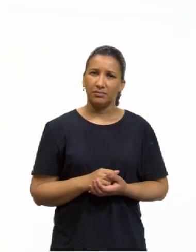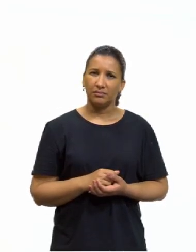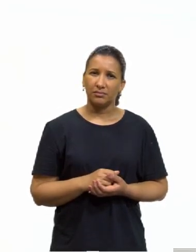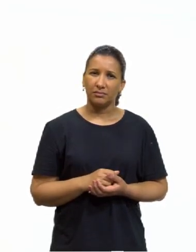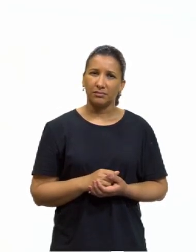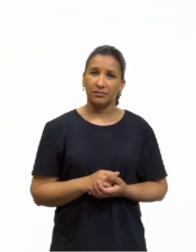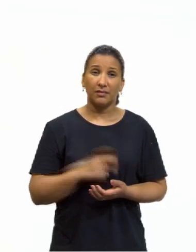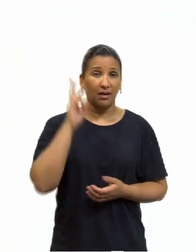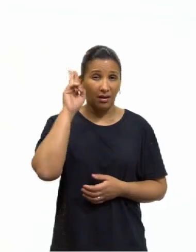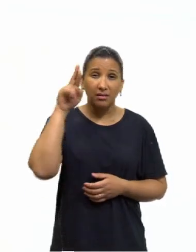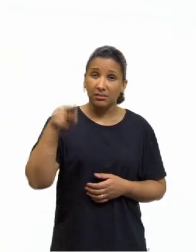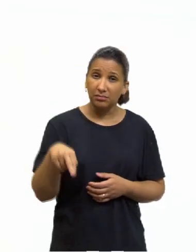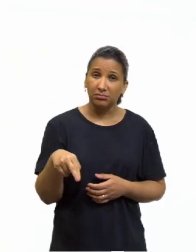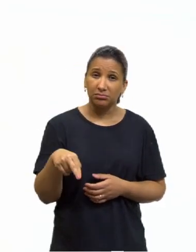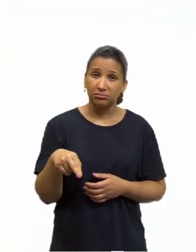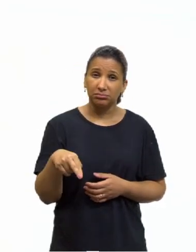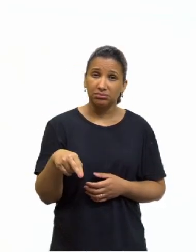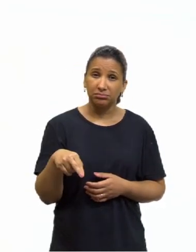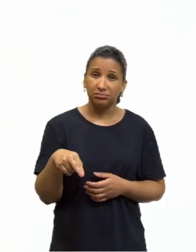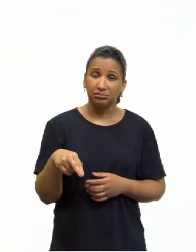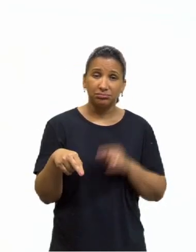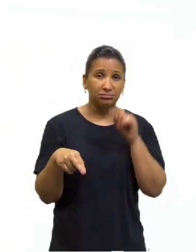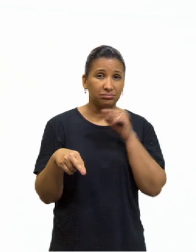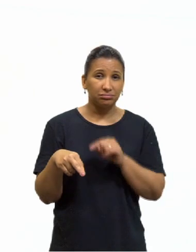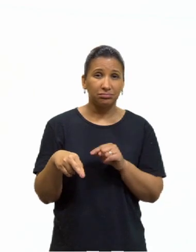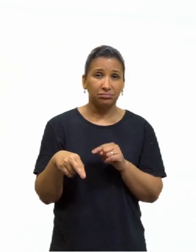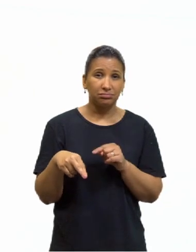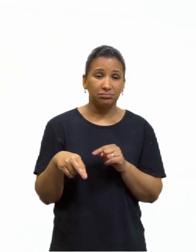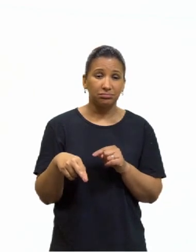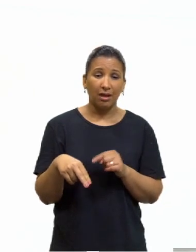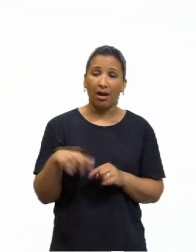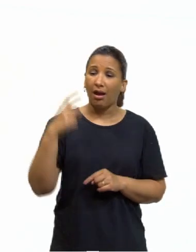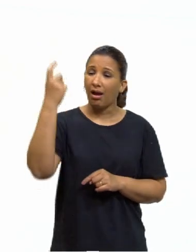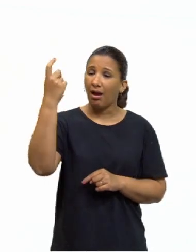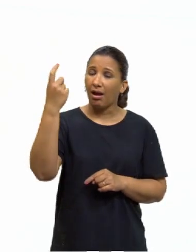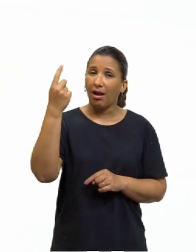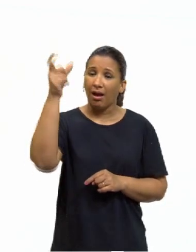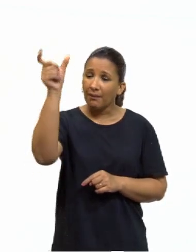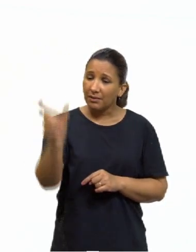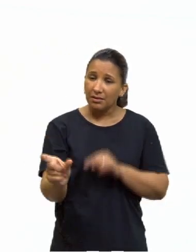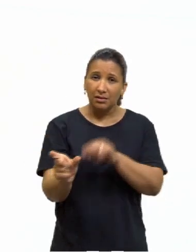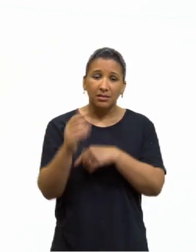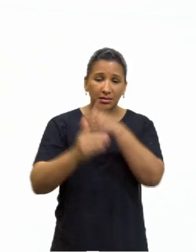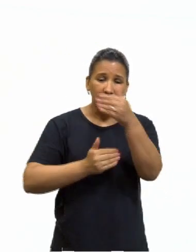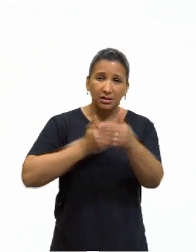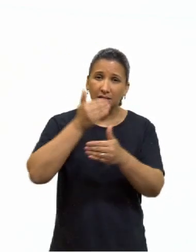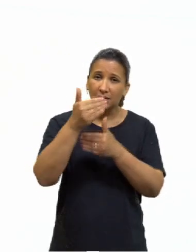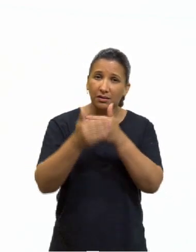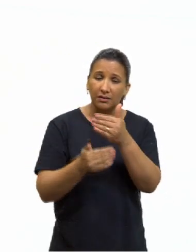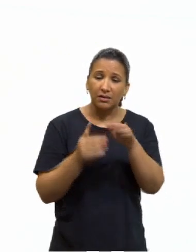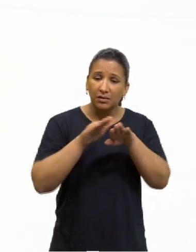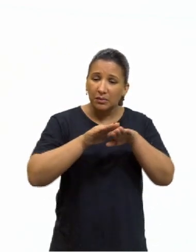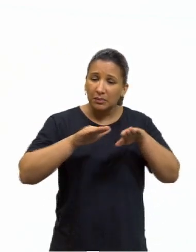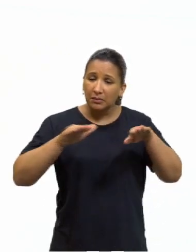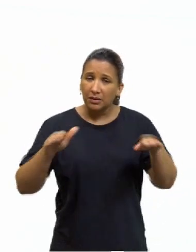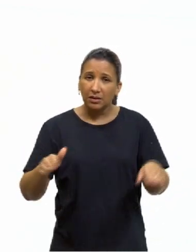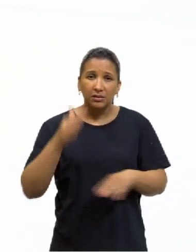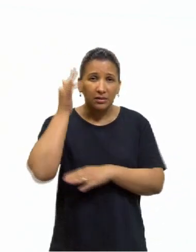A razão, gente, a razão. O indivíduo que se desenvolve no plano teórico,